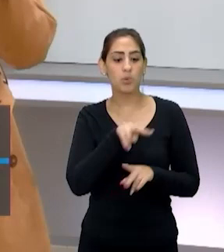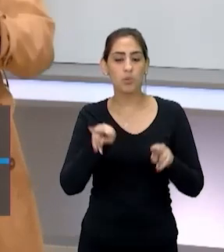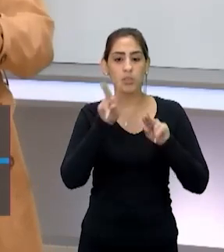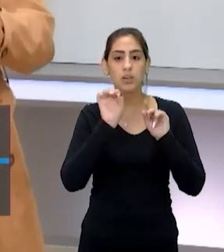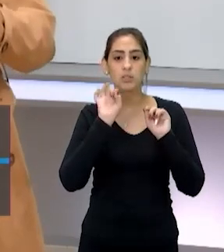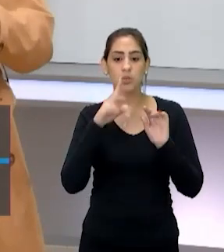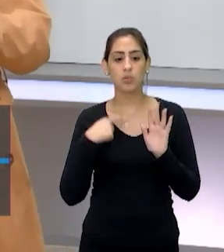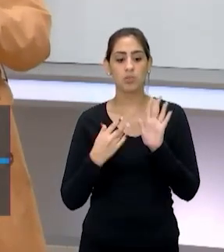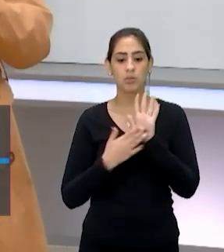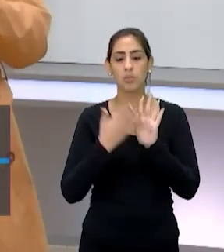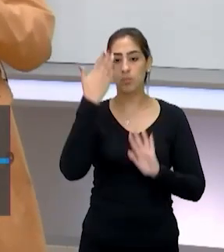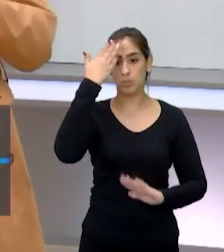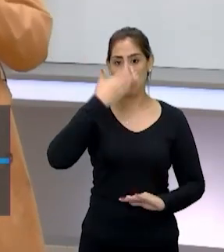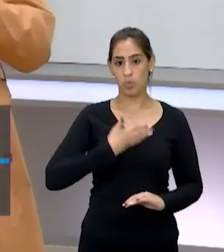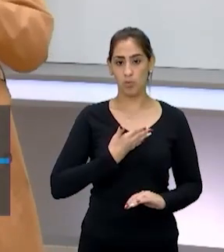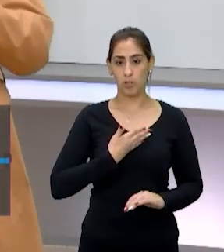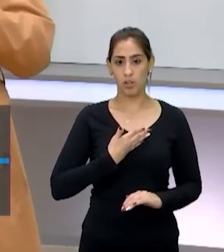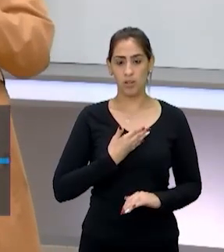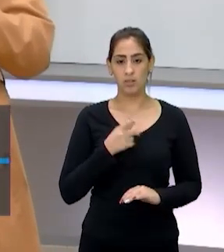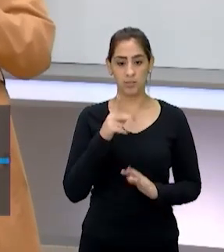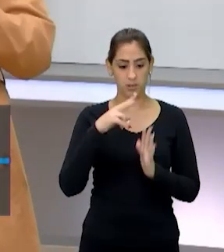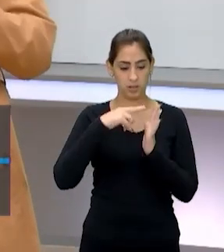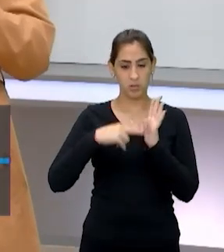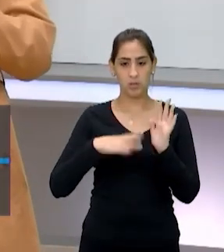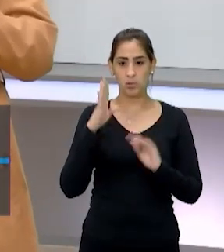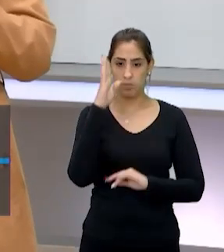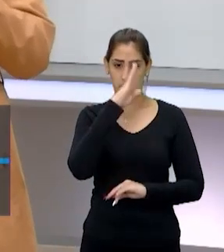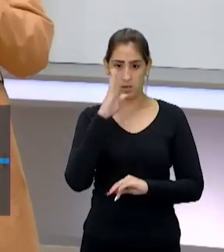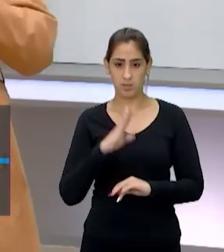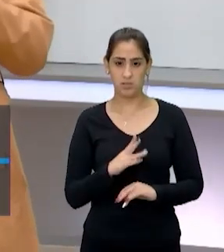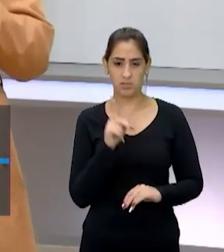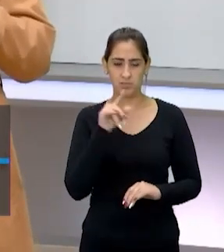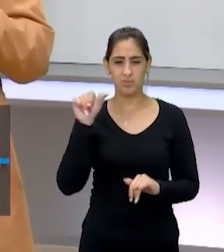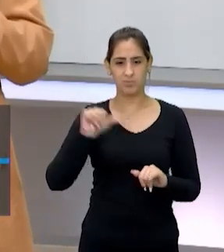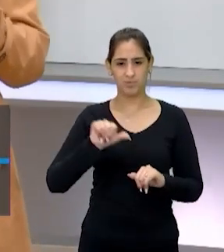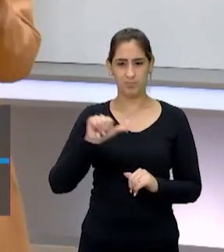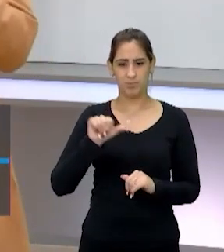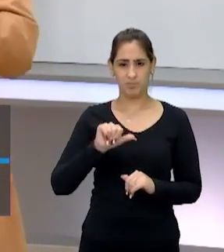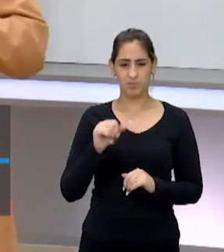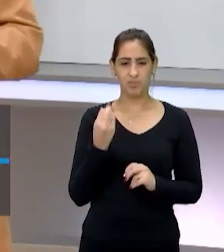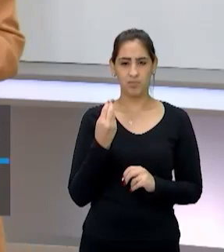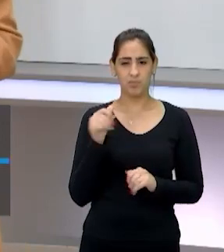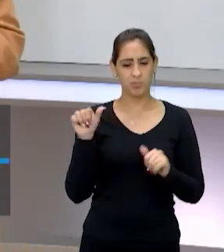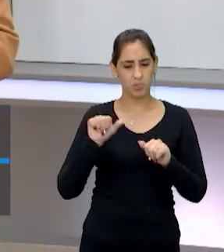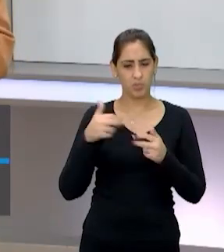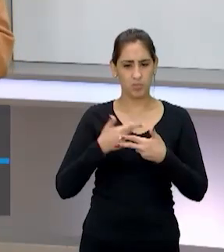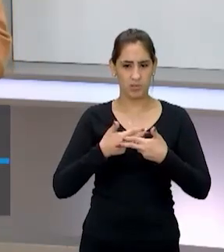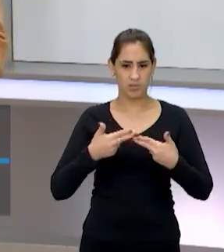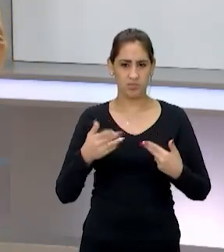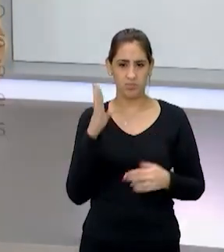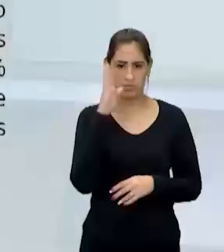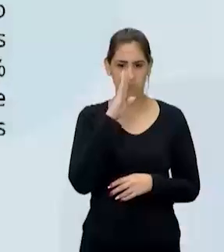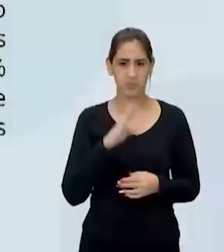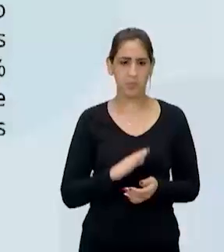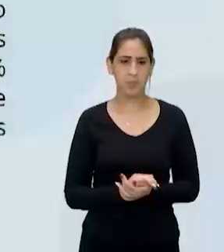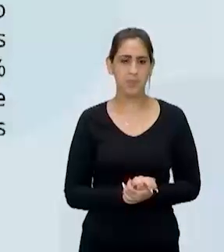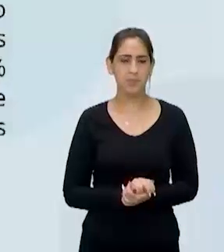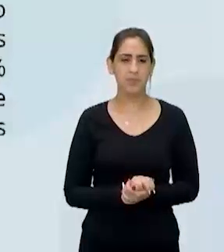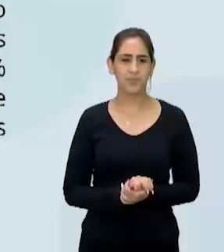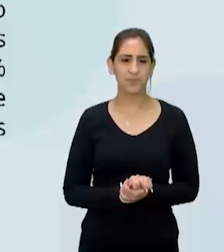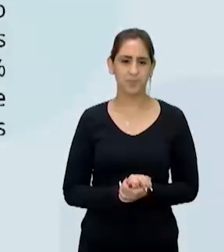vai comprovar que a leitura no Brasil aí é uma crise, está crônica essa crise. Vamos para a leitura então desse texto. Vamos lá?